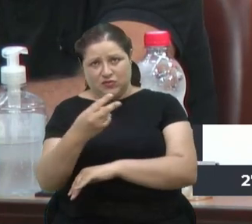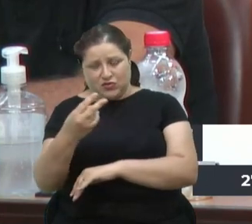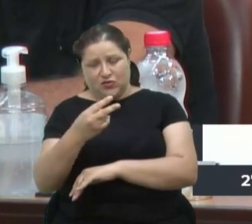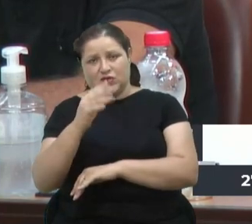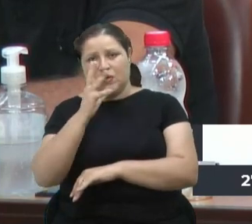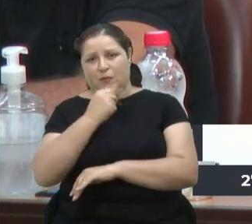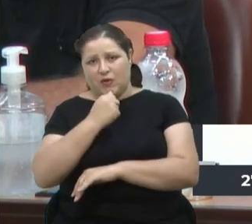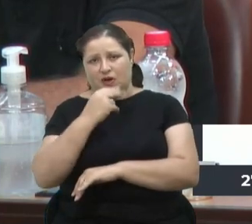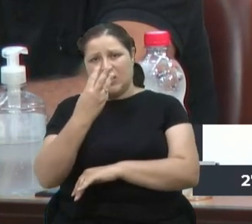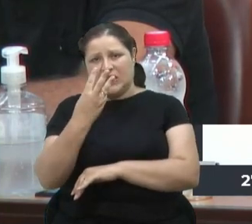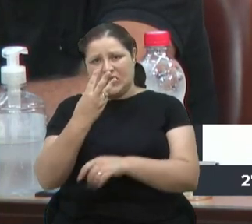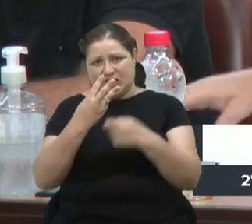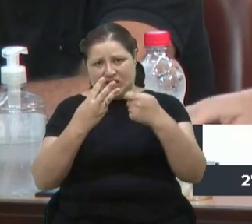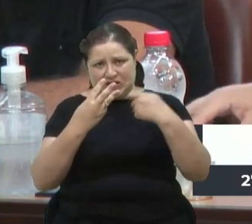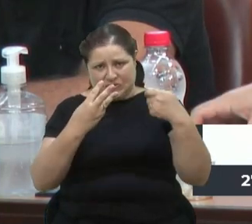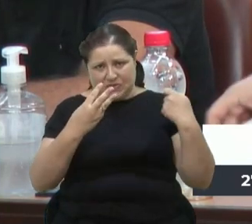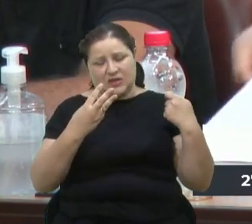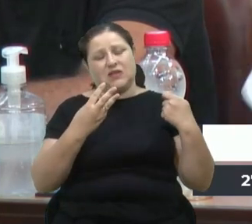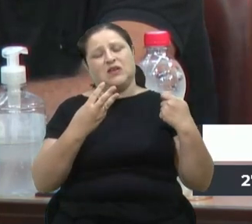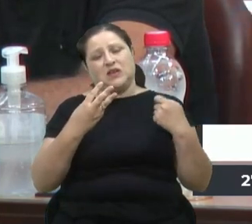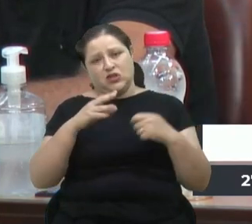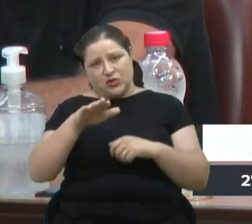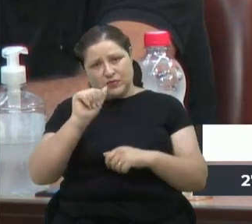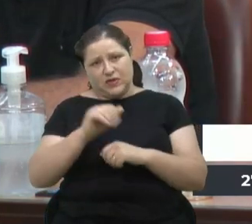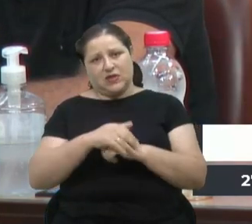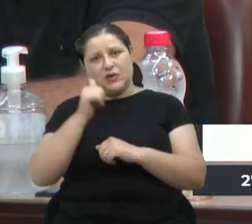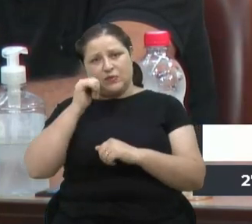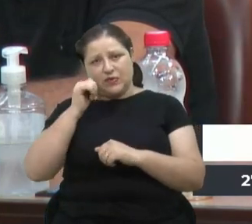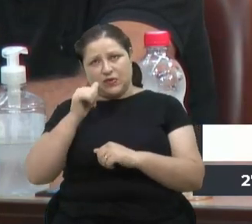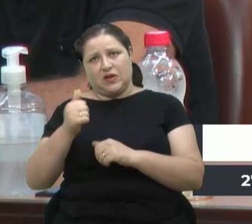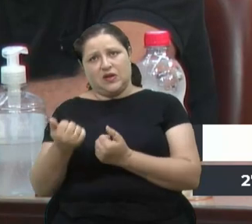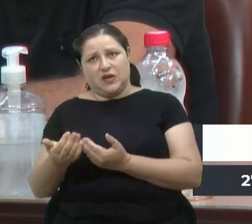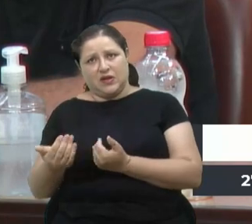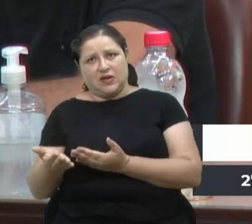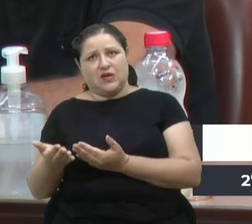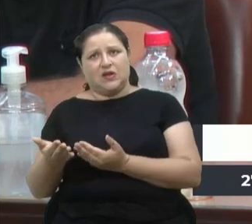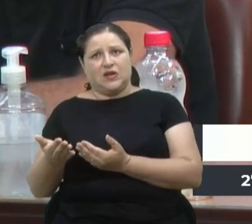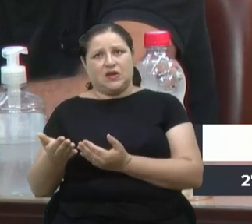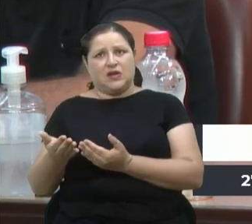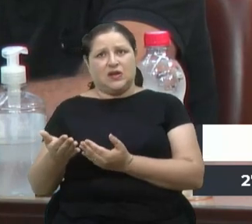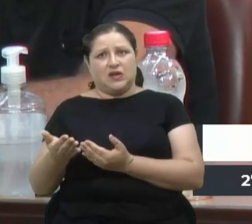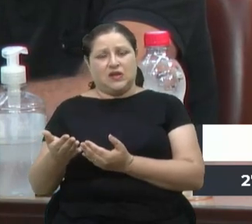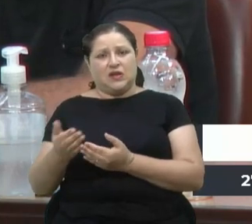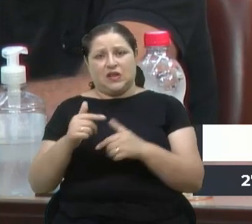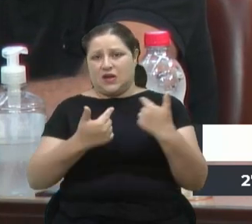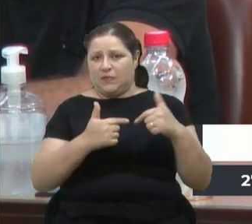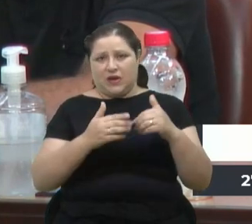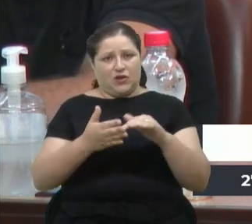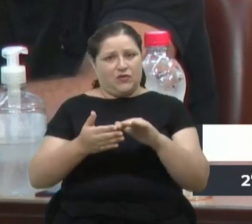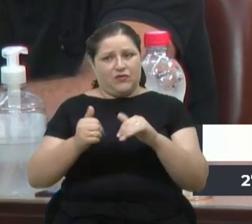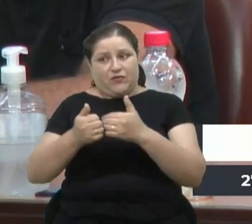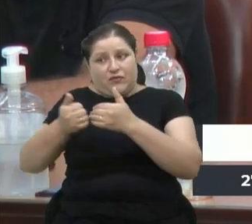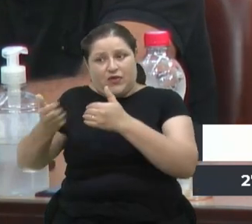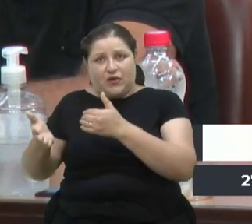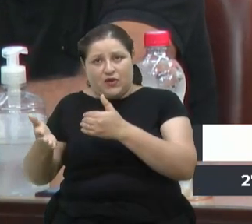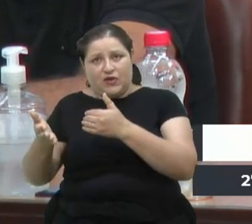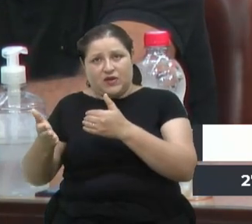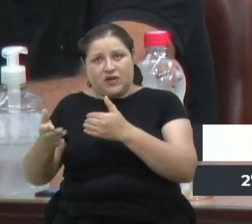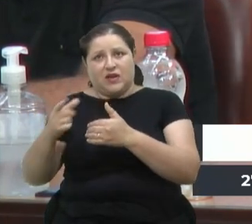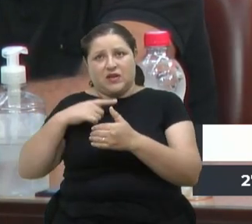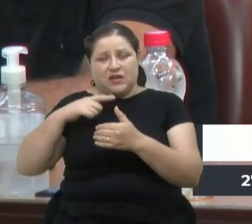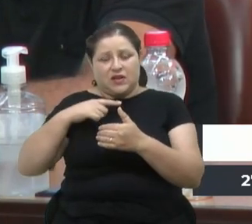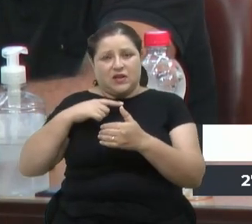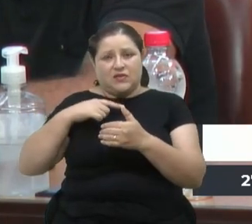para serem chamadas. Uma senhora, uma moça, que está fora do seu trabalho, gerando todo um